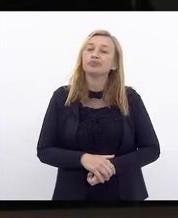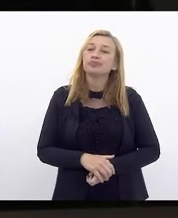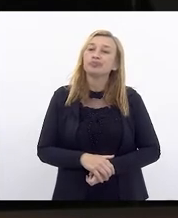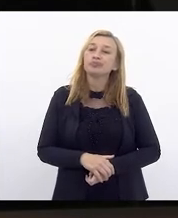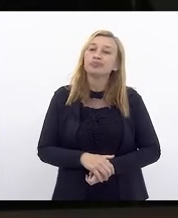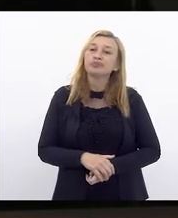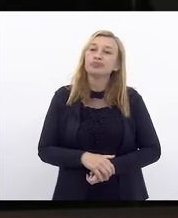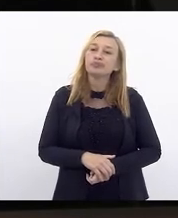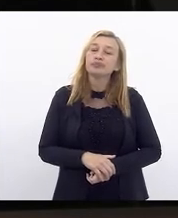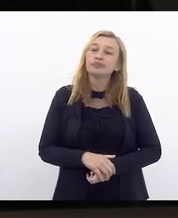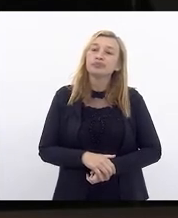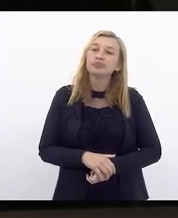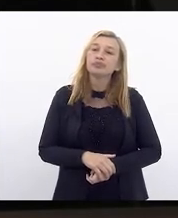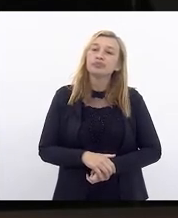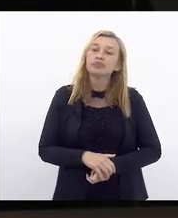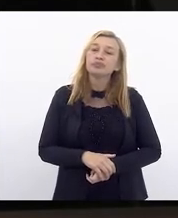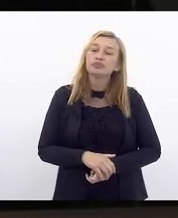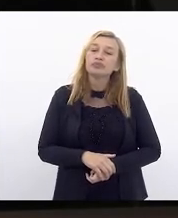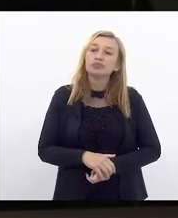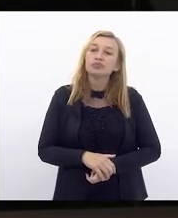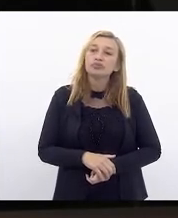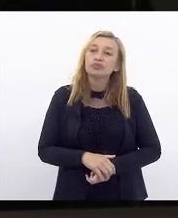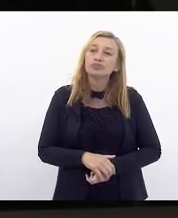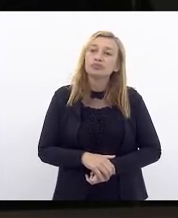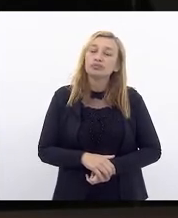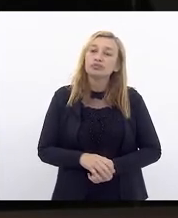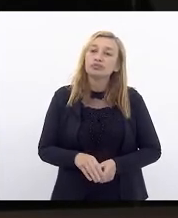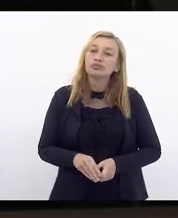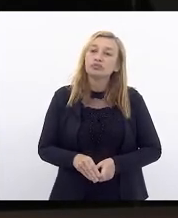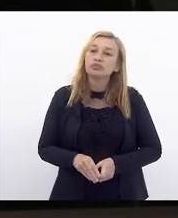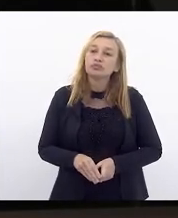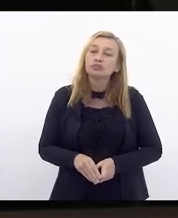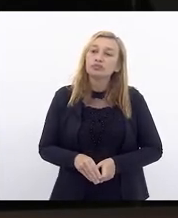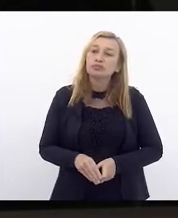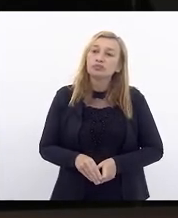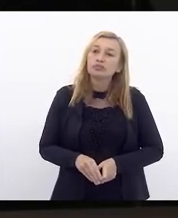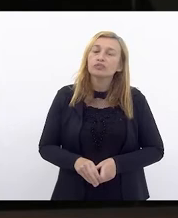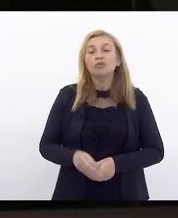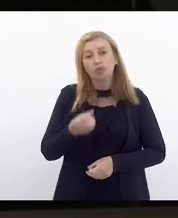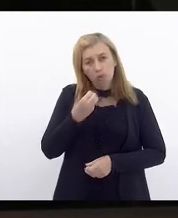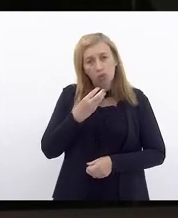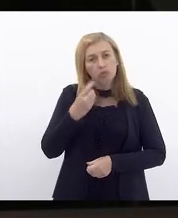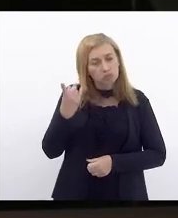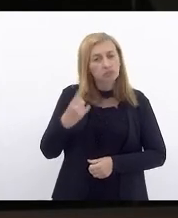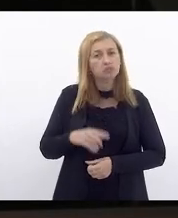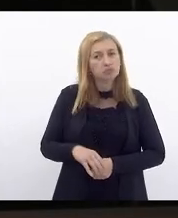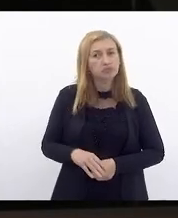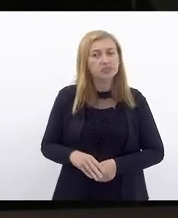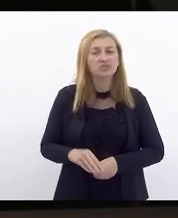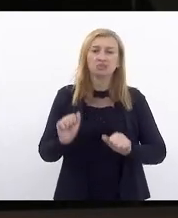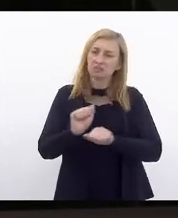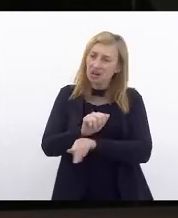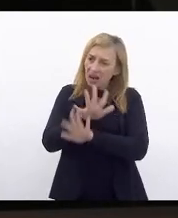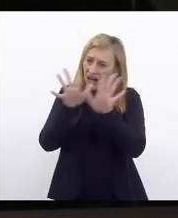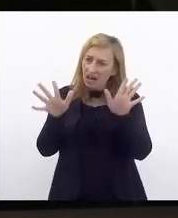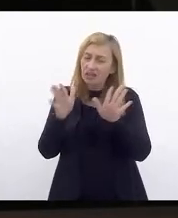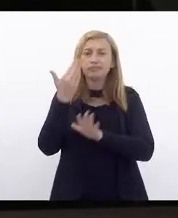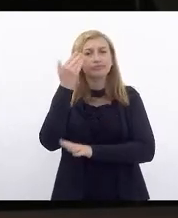Uma exposição boa, bem feita, clara,